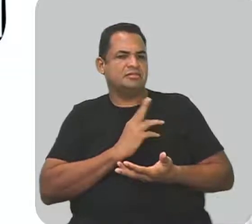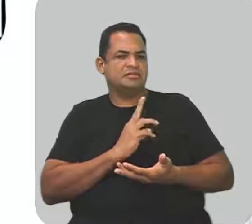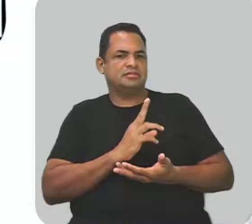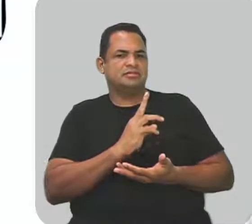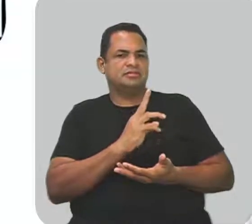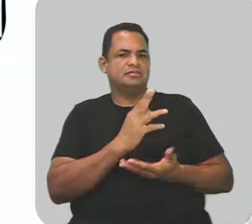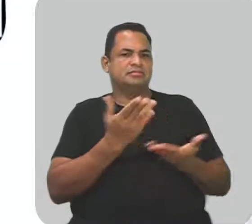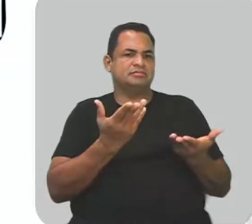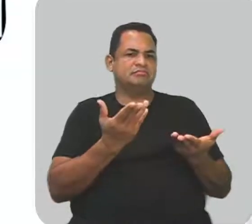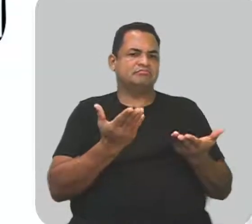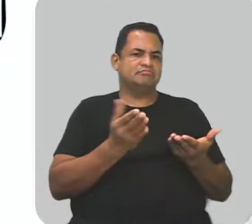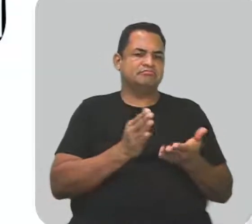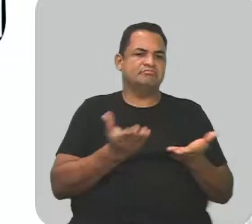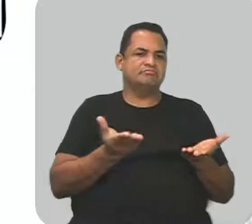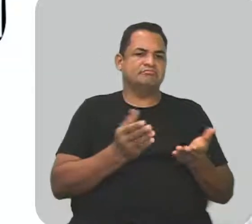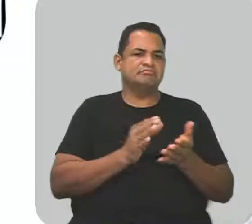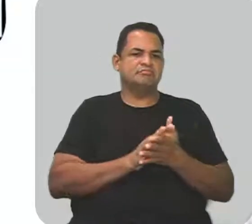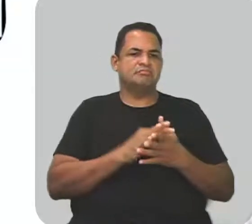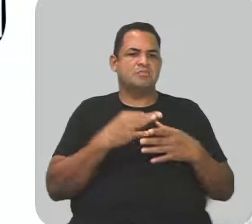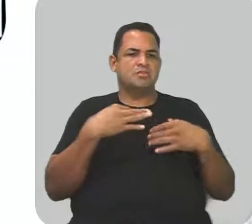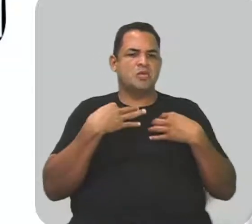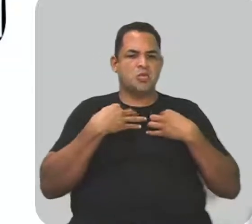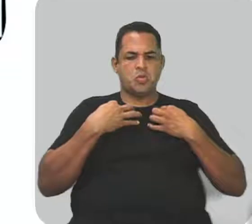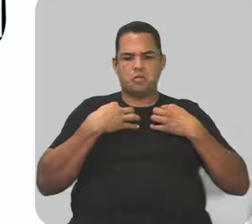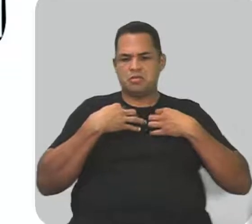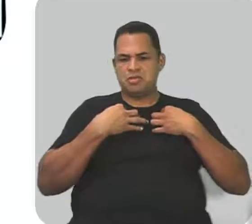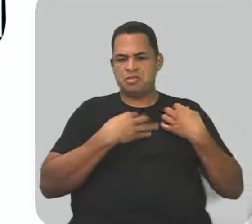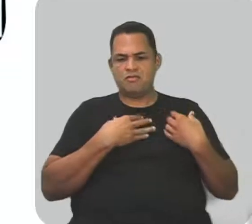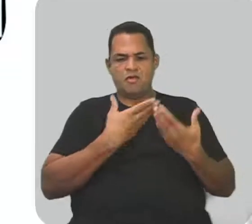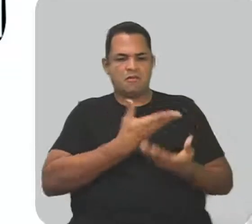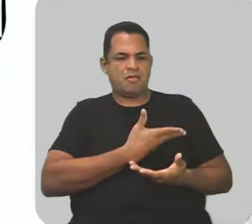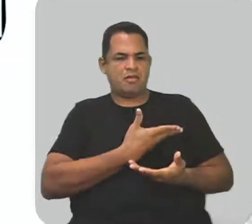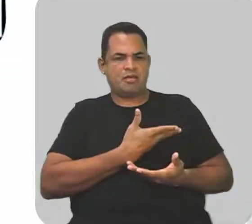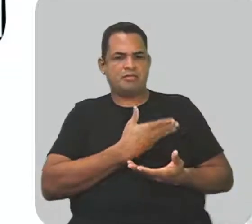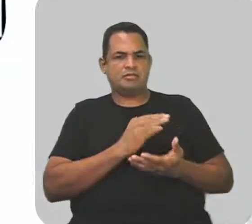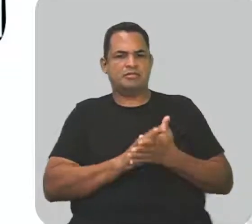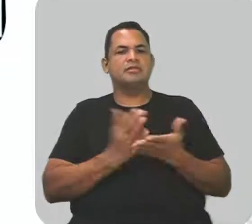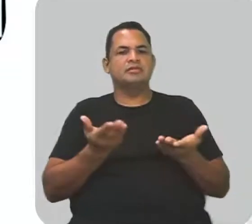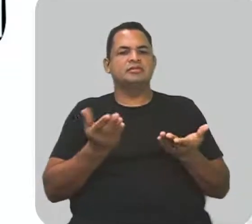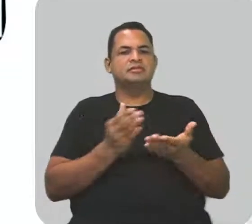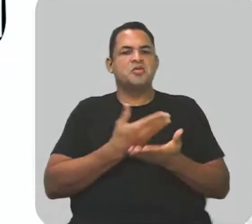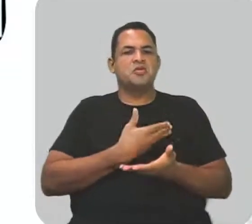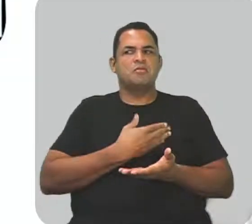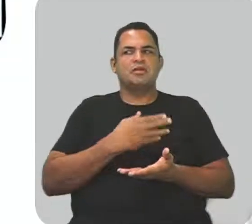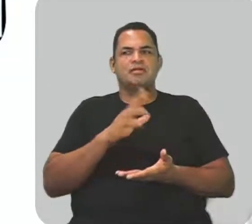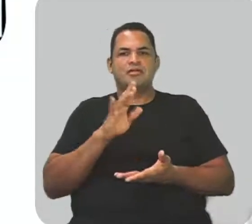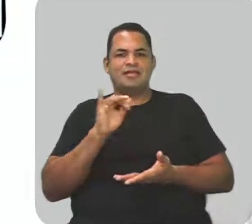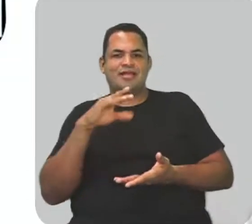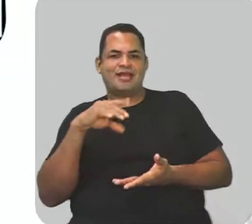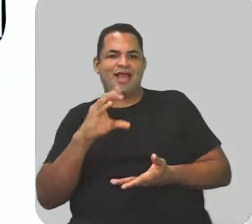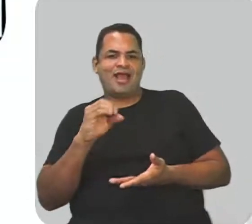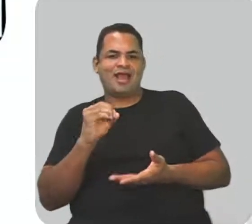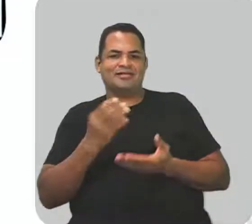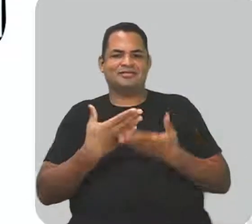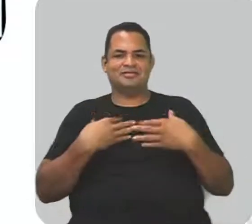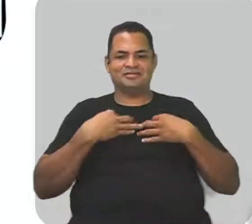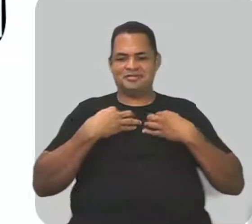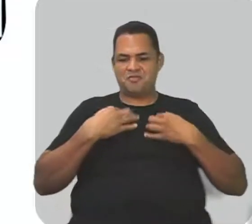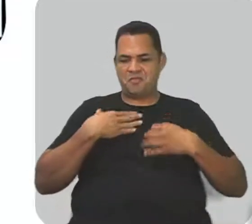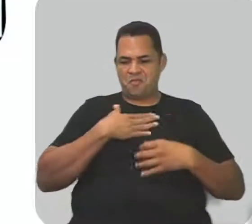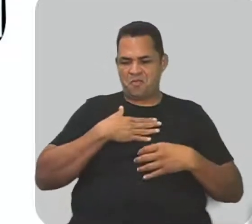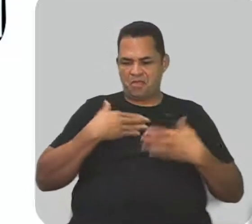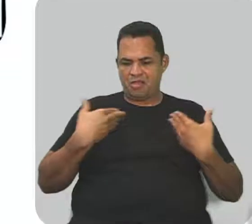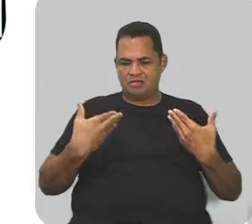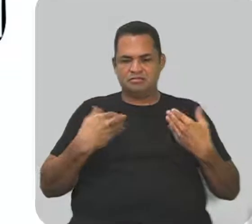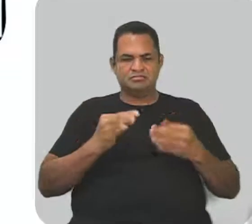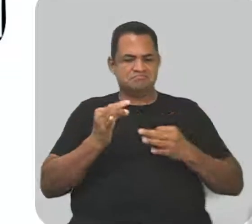tosada. bem, né? Um colega que é todo mauricinho, vamos supor assim. o colega Ricardo, né? Assim que ele gosta de andar no snipe, ele tudo muito